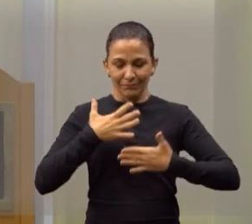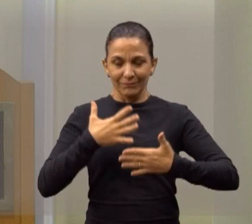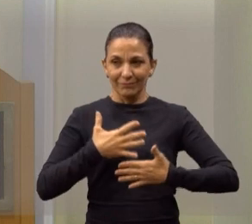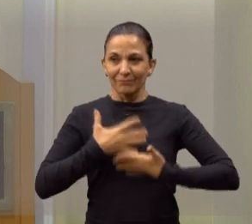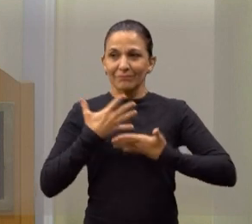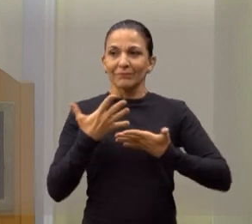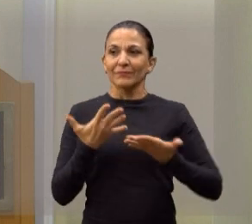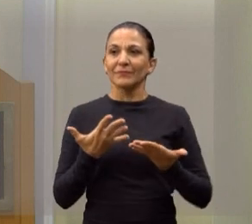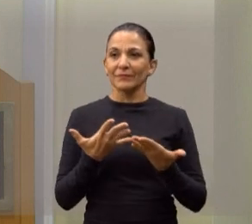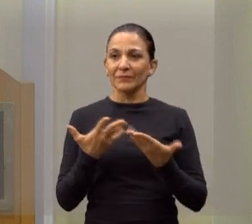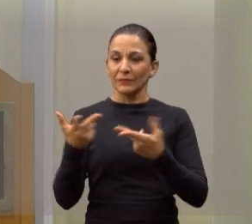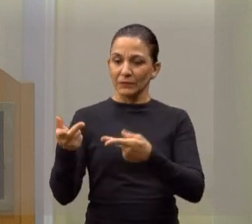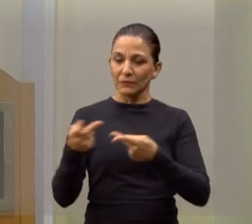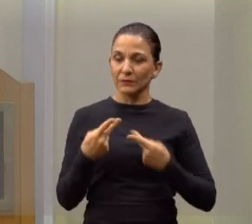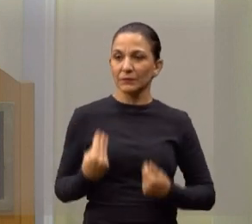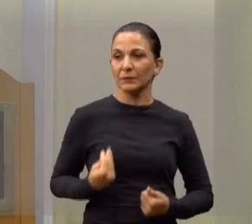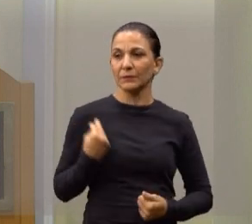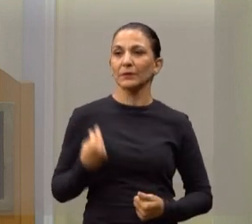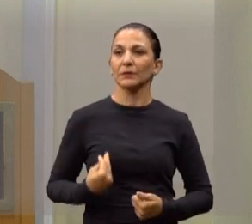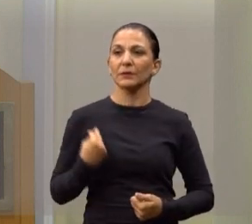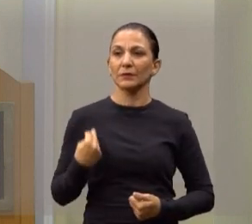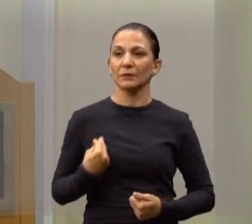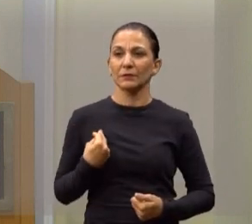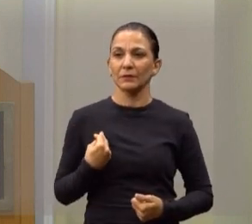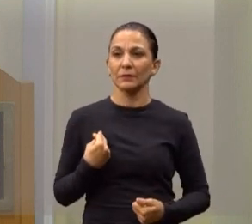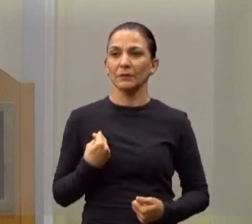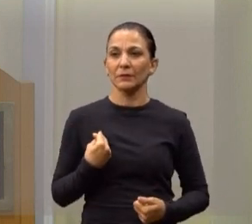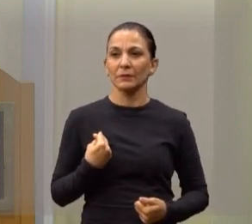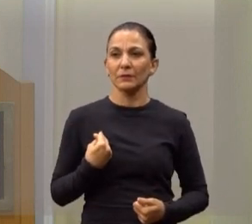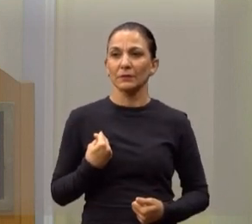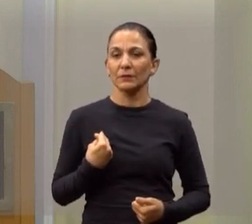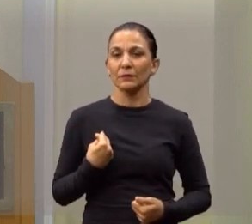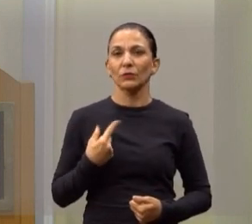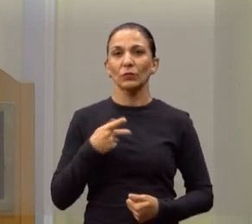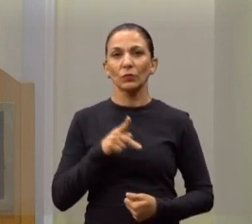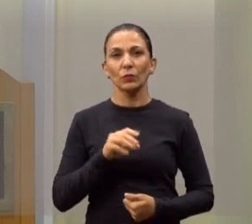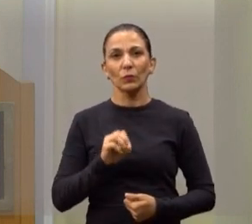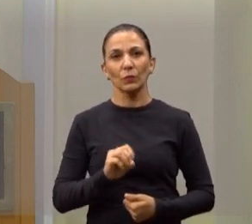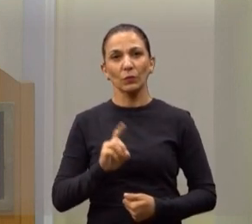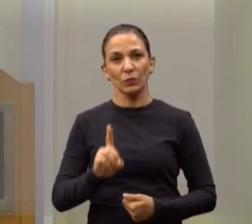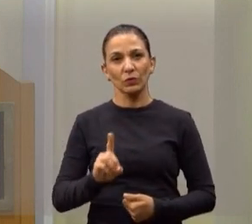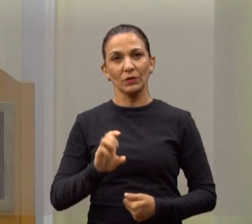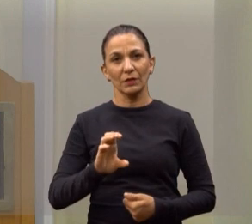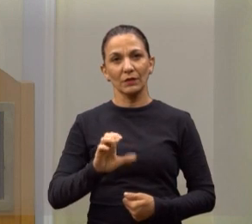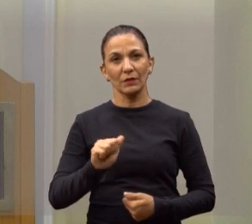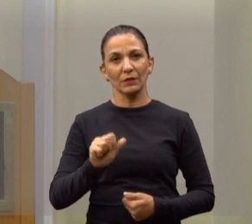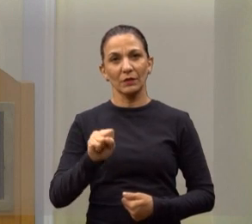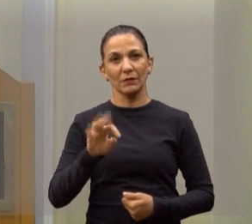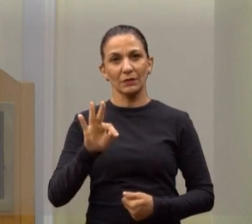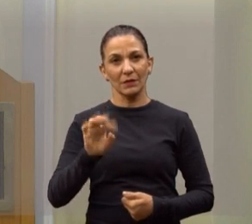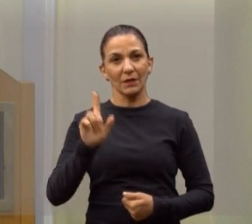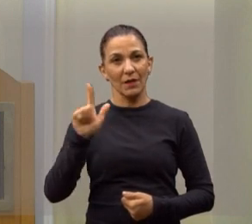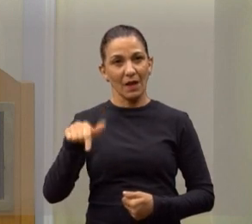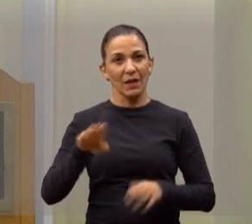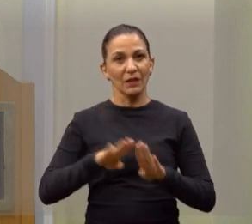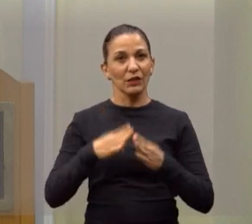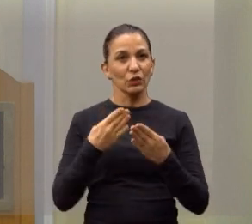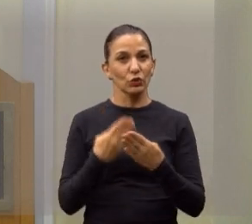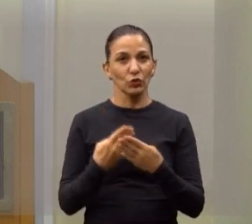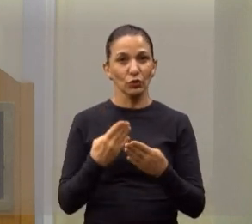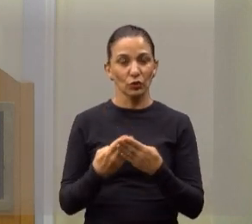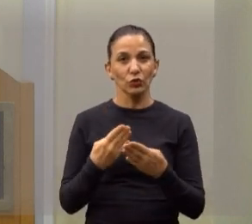Presidente, fui convidado a participar de um podcast na Escola Estadual João Batista de Oliveira,